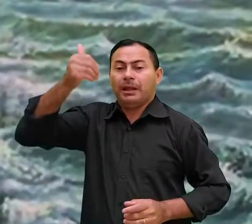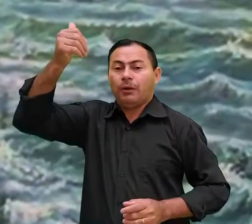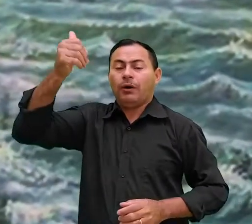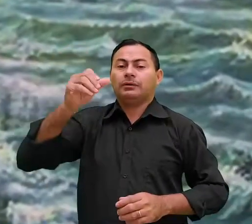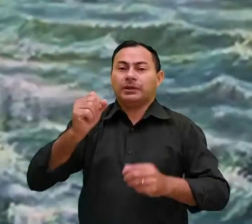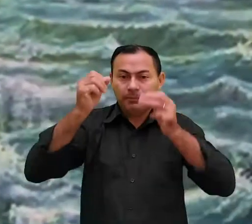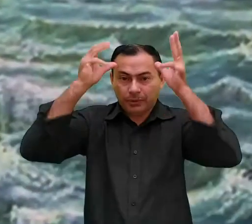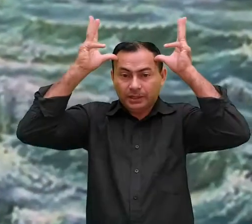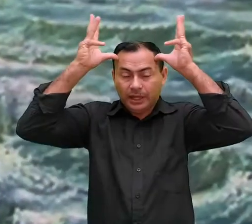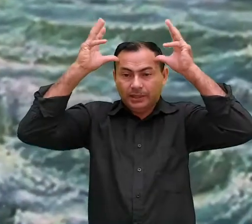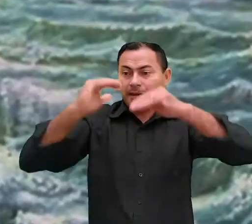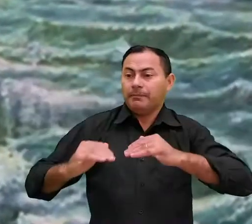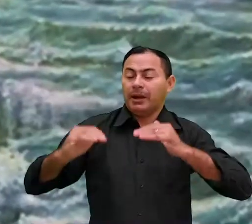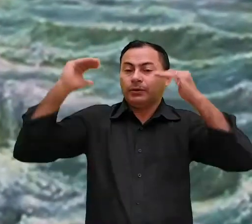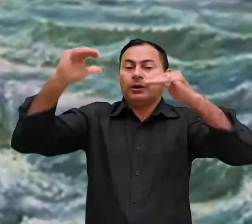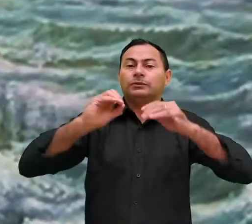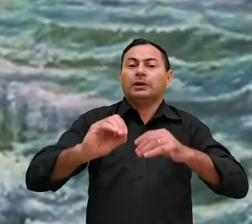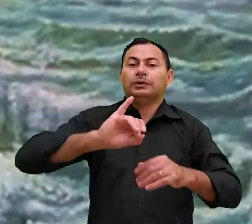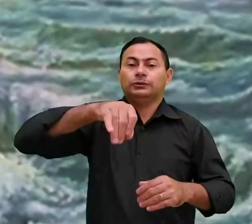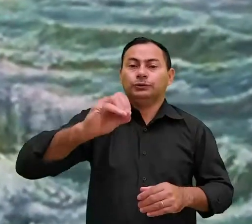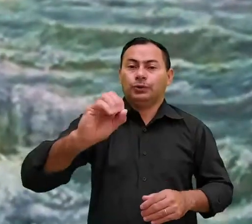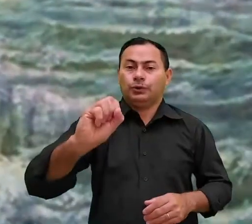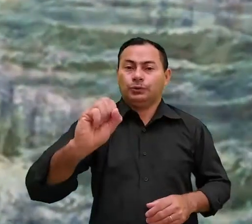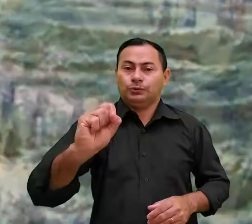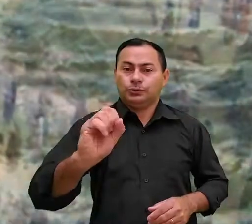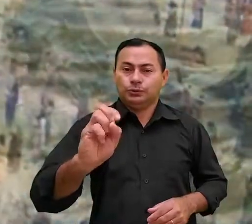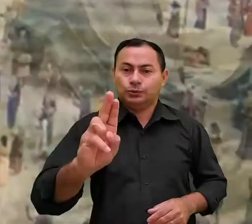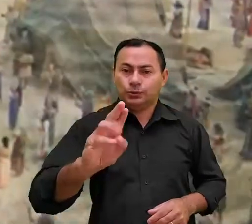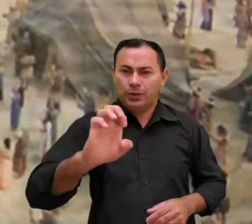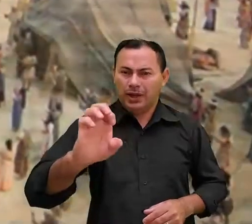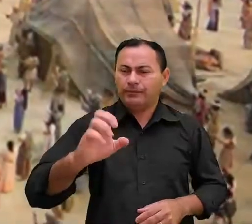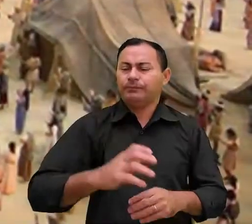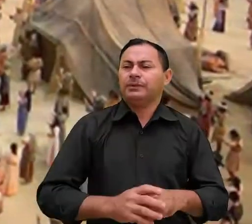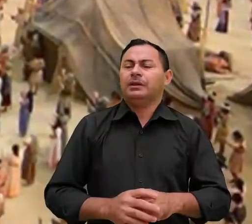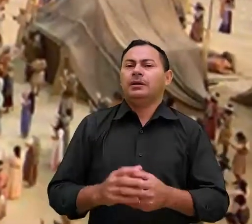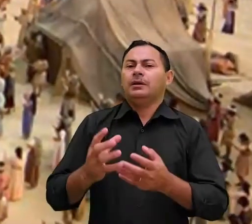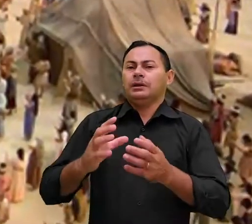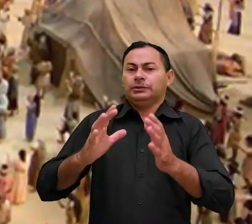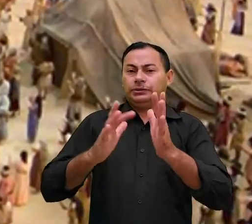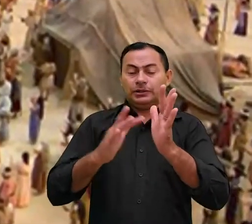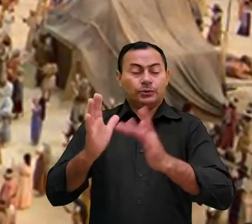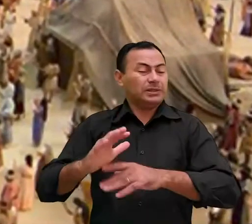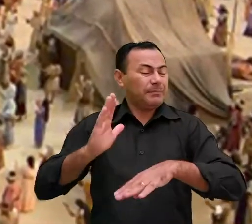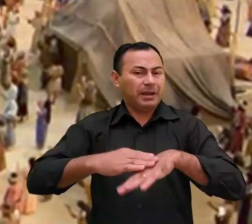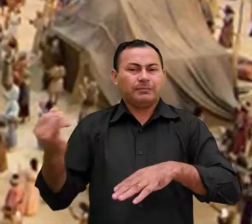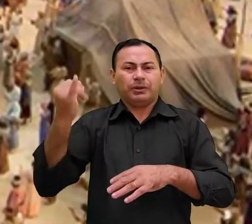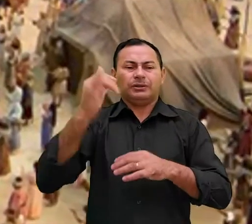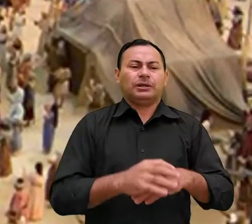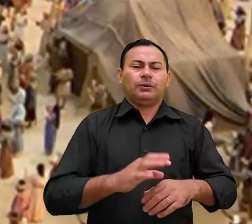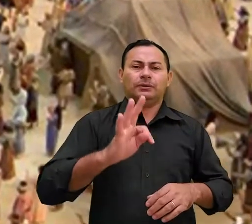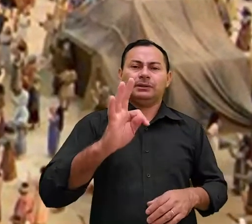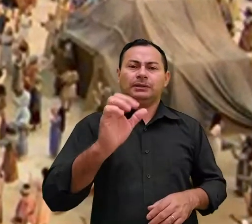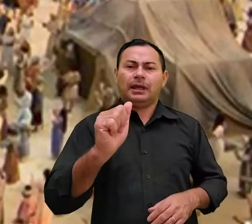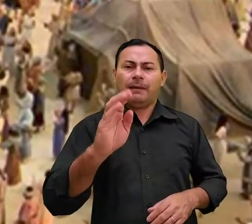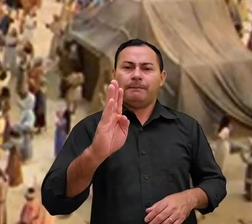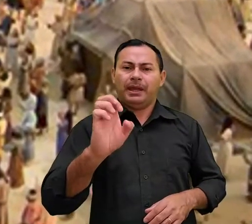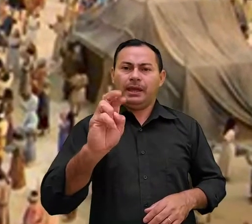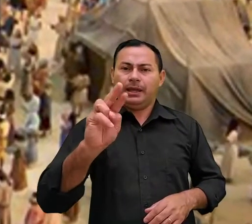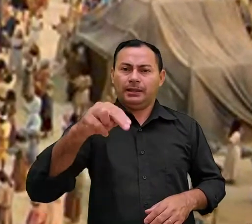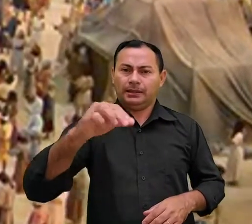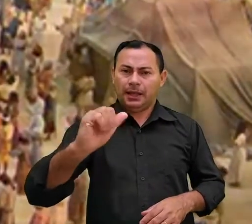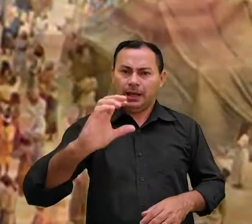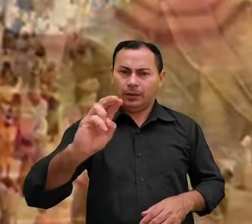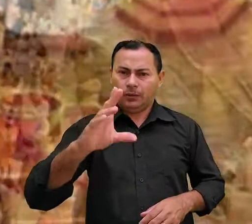melhor do que Moisés e maior do que Josué Jesus Cristo é maior do que o tabernáculo do que as alianças e do que os